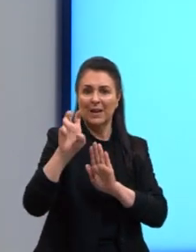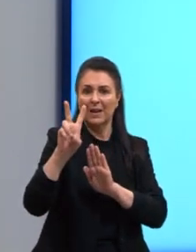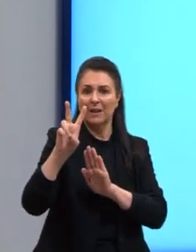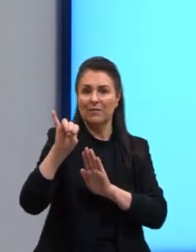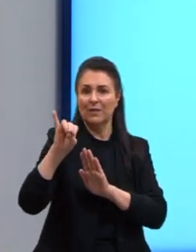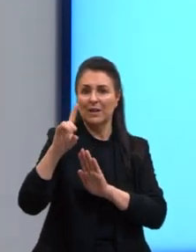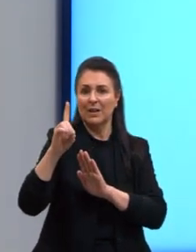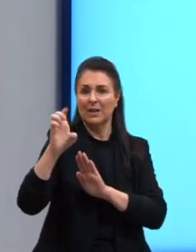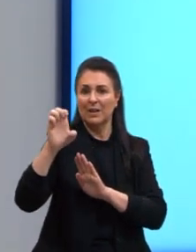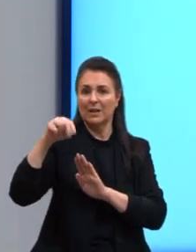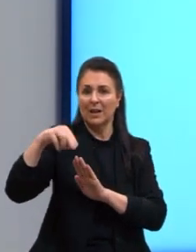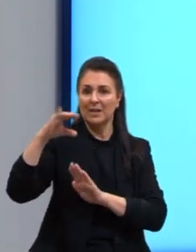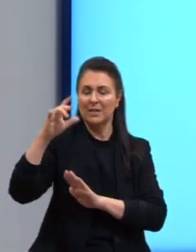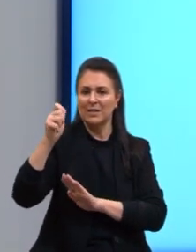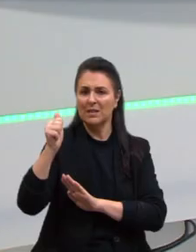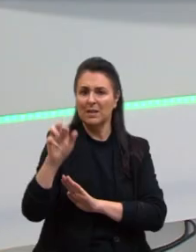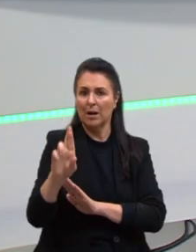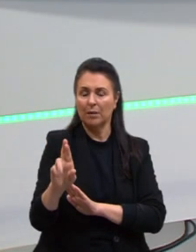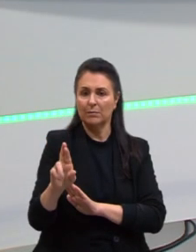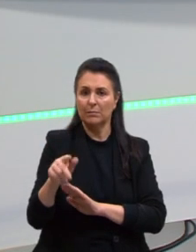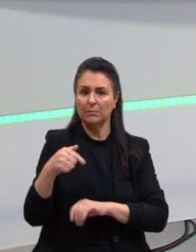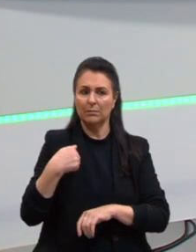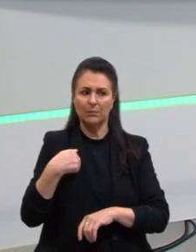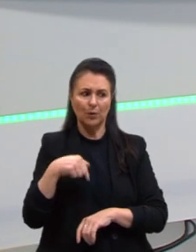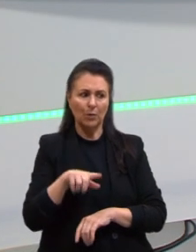Estou lá conversando com o meu colega.